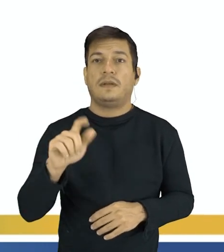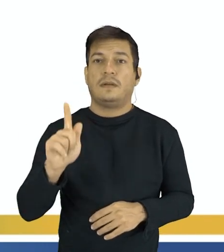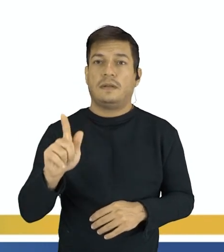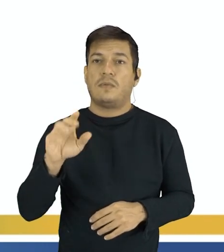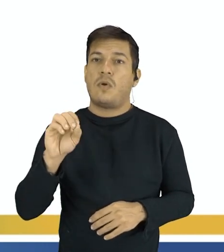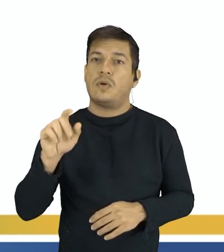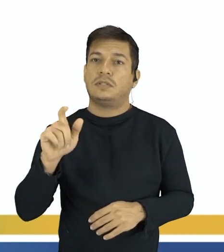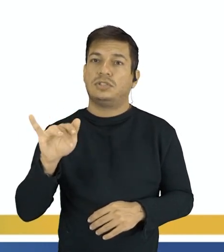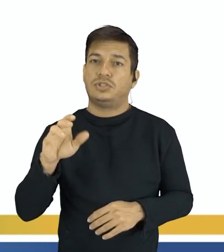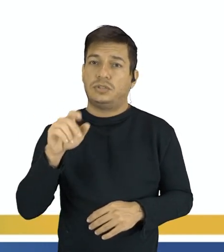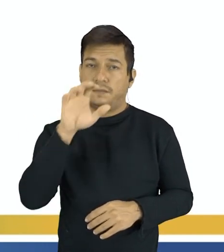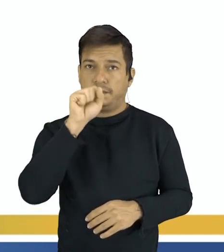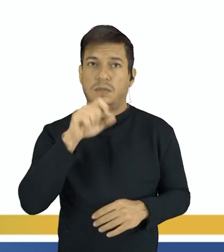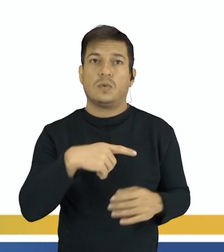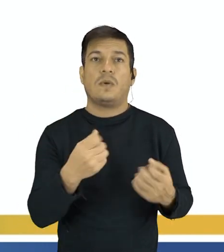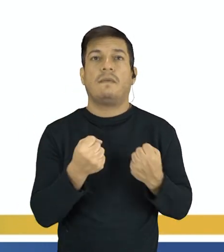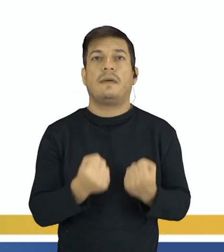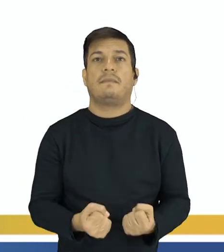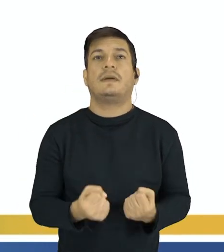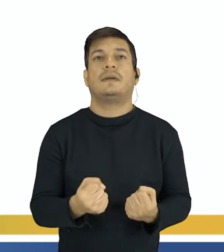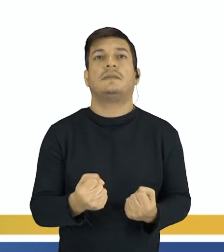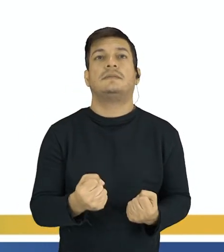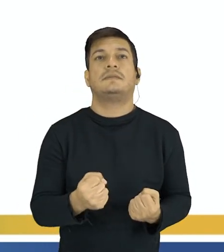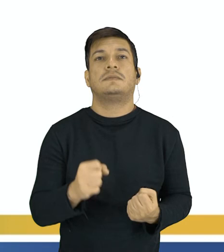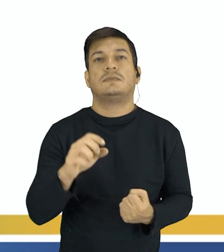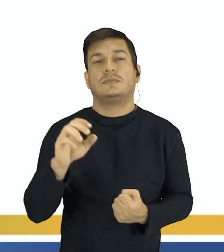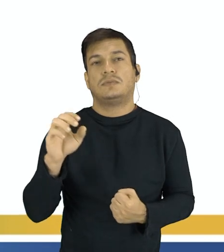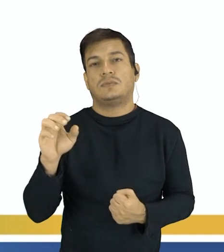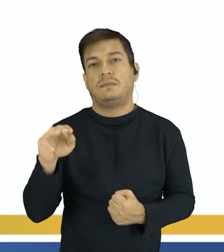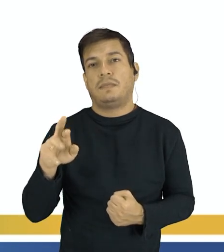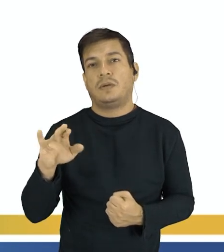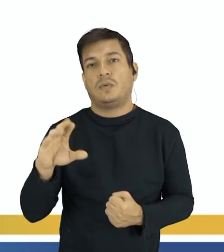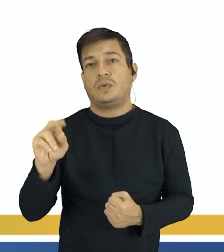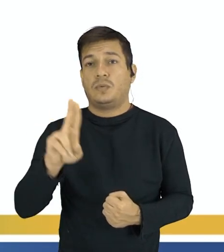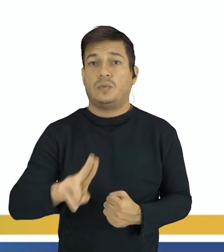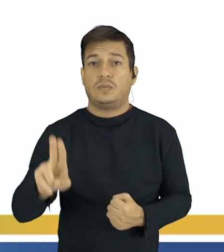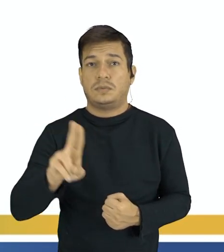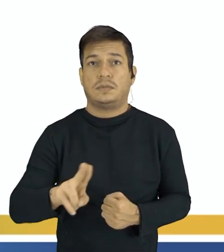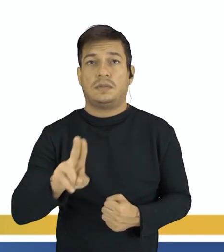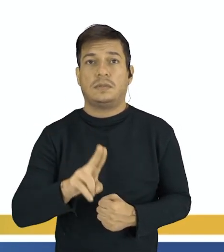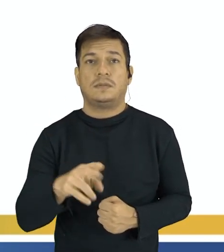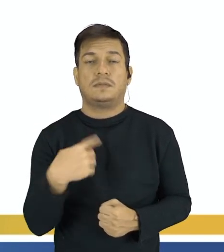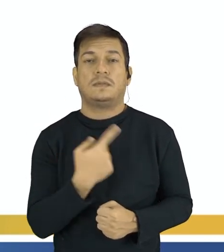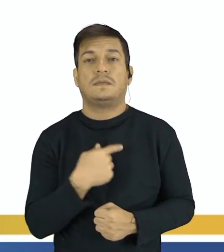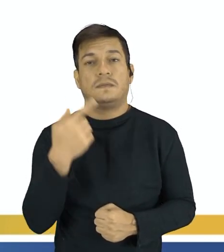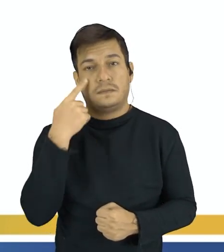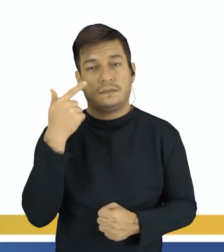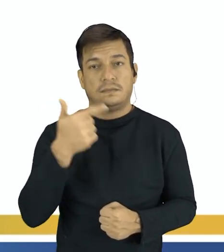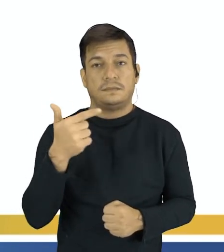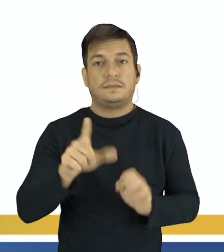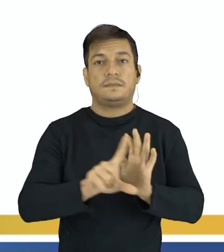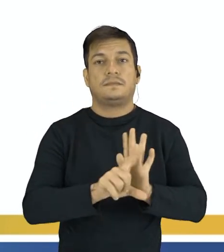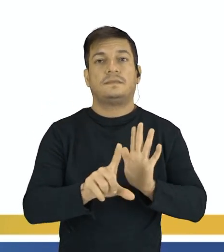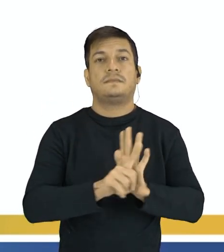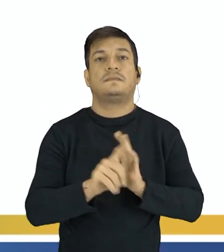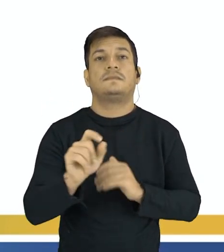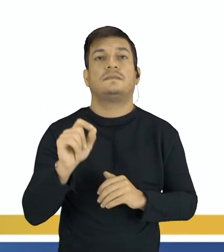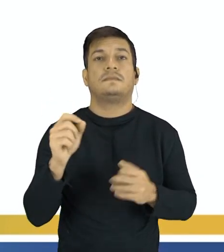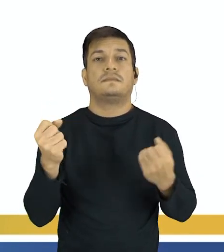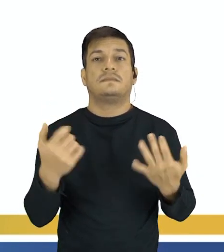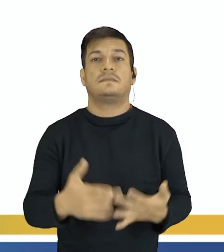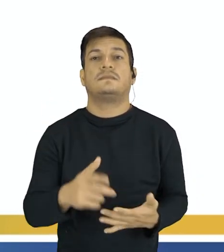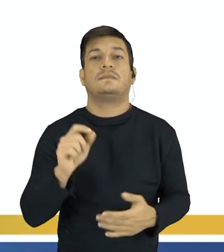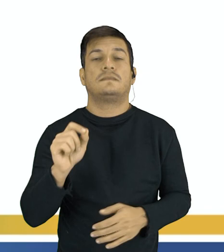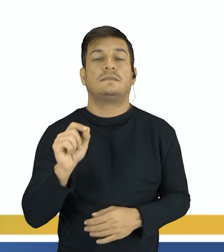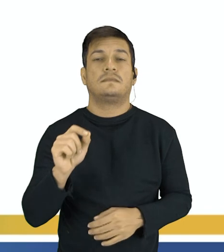oxigênio. Qual foi a massa de óxido de mercúrio utilizada? Então nós vimos na segunda lei, que fala